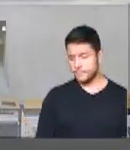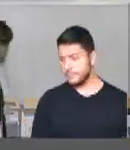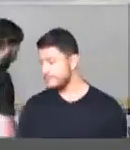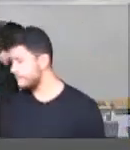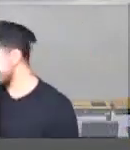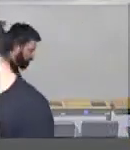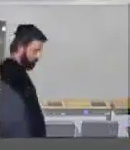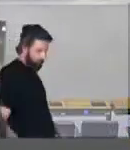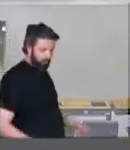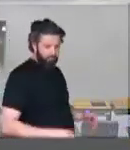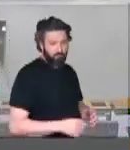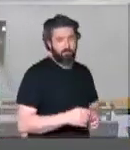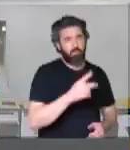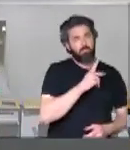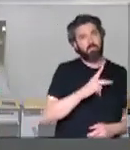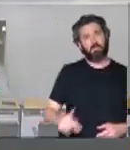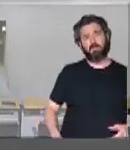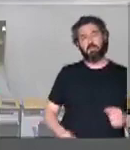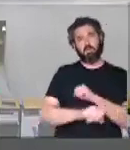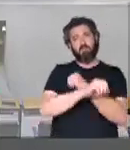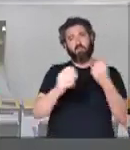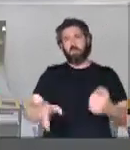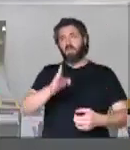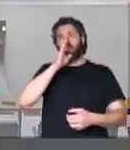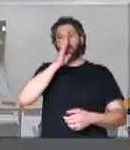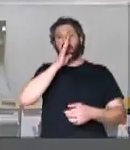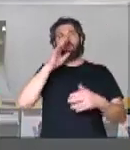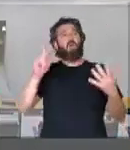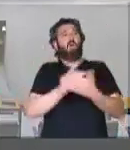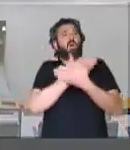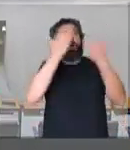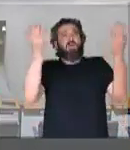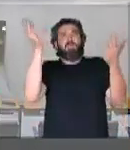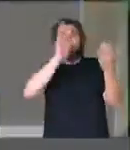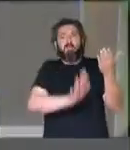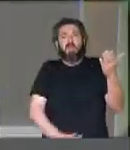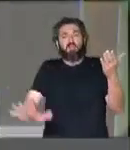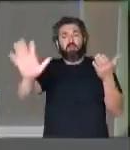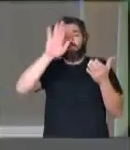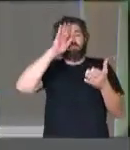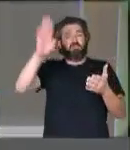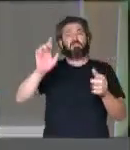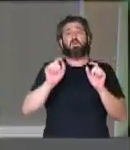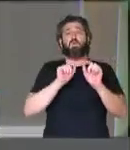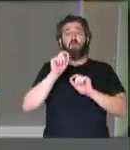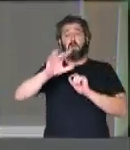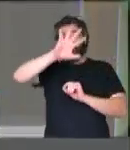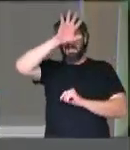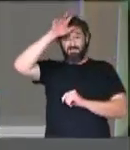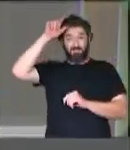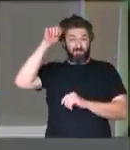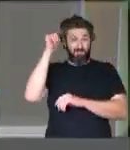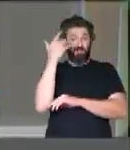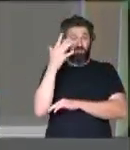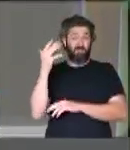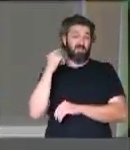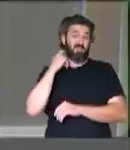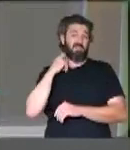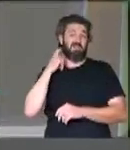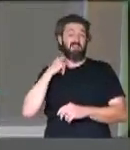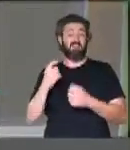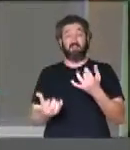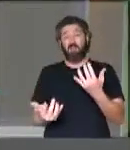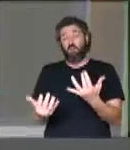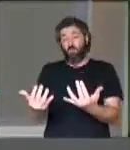ficar calado diante do que está acontecendo em nosso país. Sobretudo pela situação da Amazônia, que está em